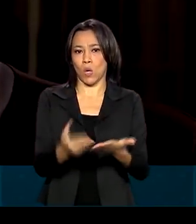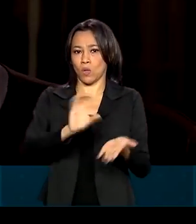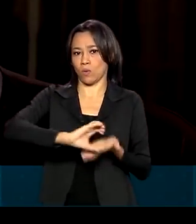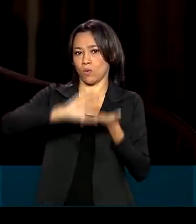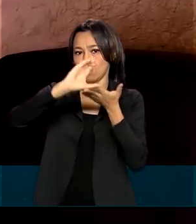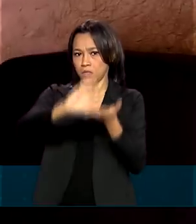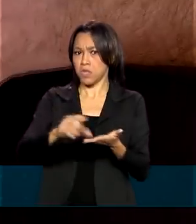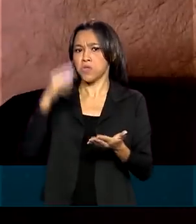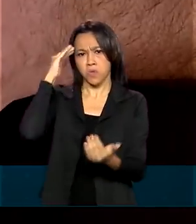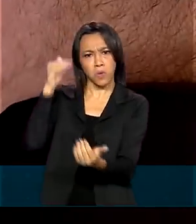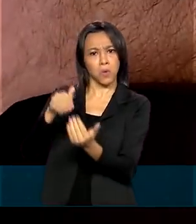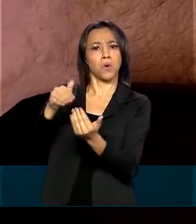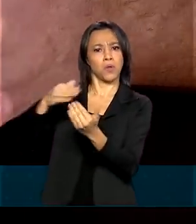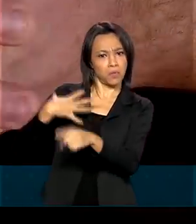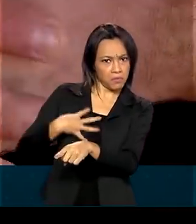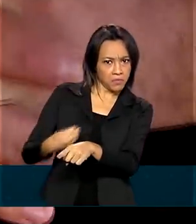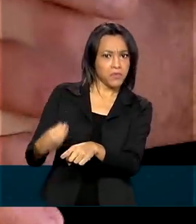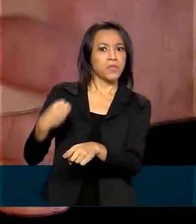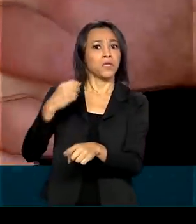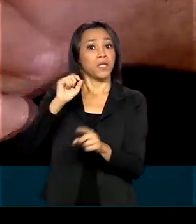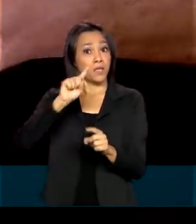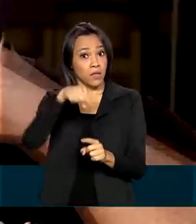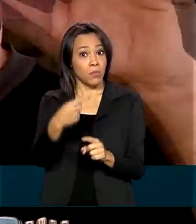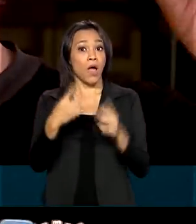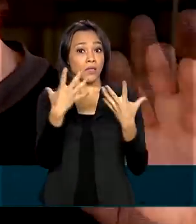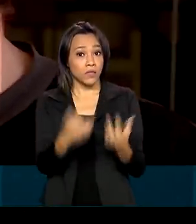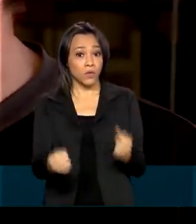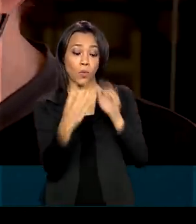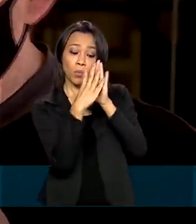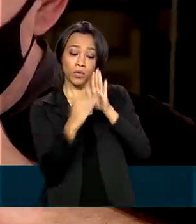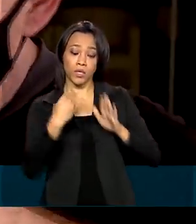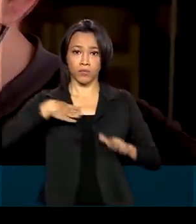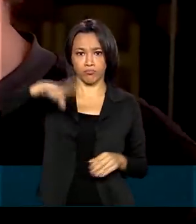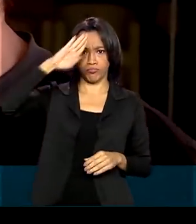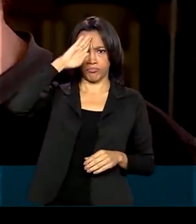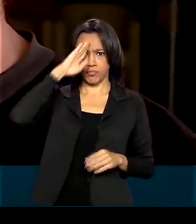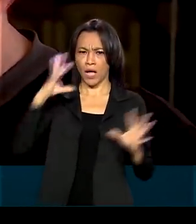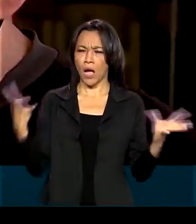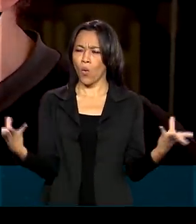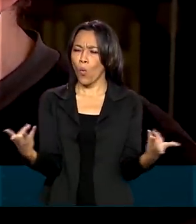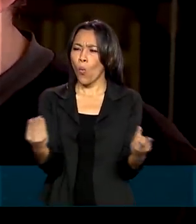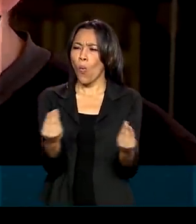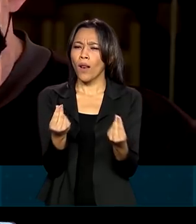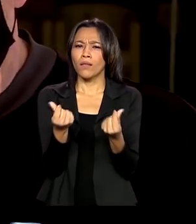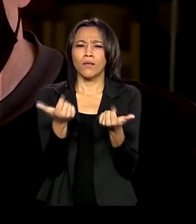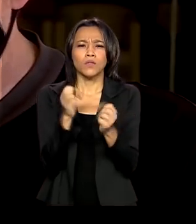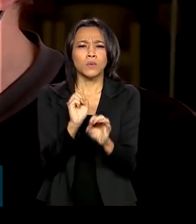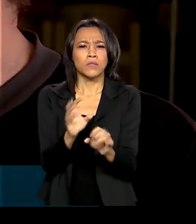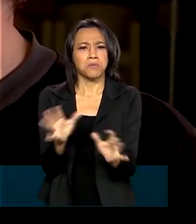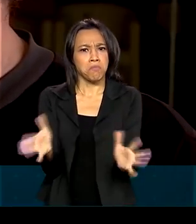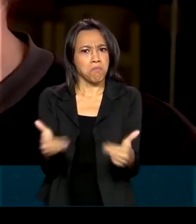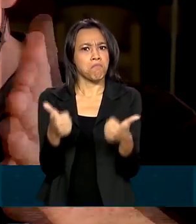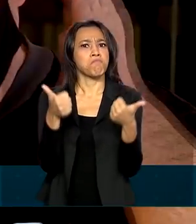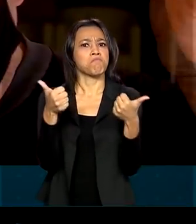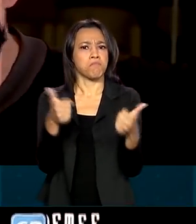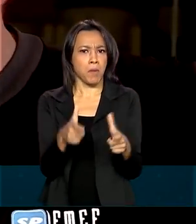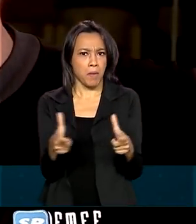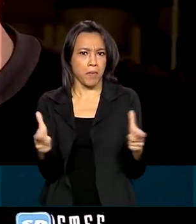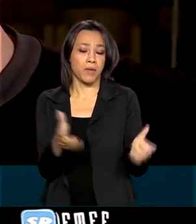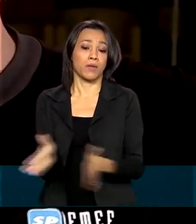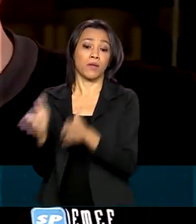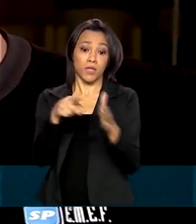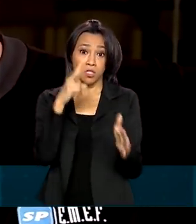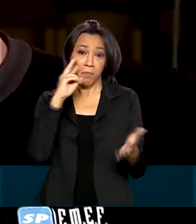concorda com a filha e conta que depois de aderir ao modelo, a qualidade da escola aumentou. A gente vê o andamento da escola